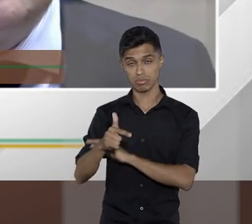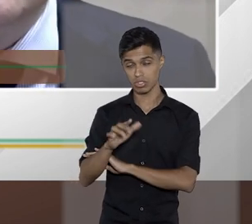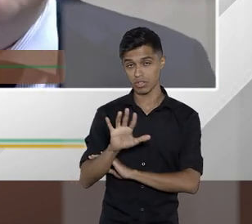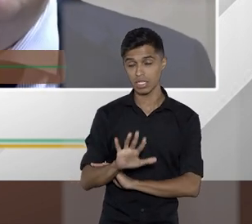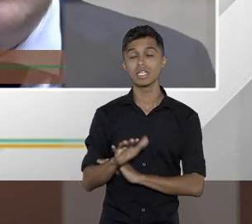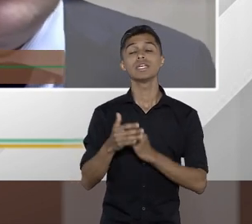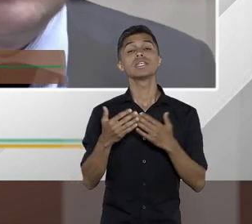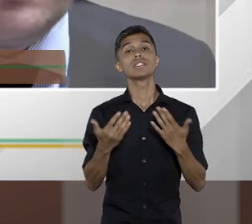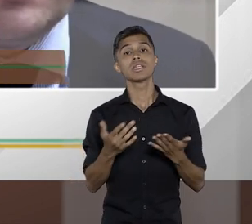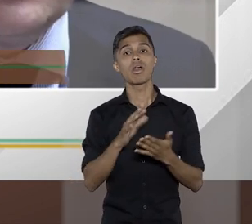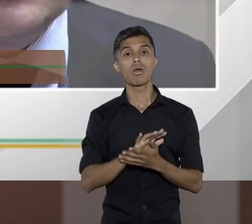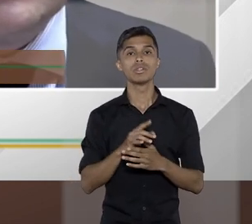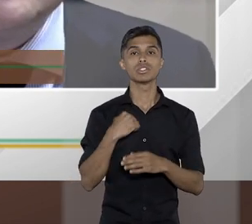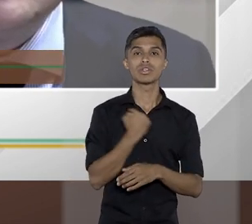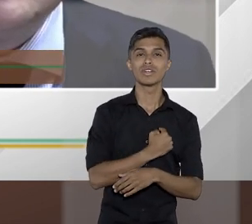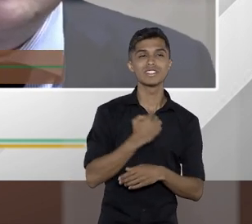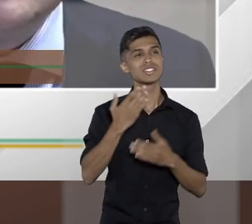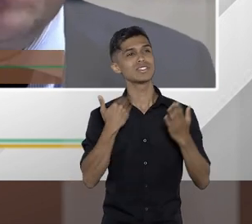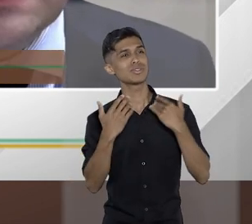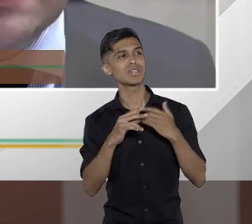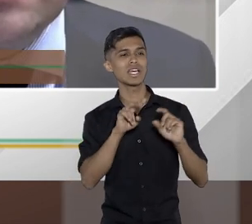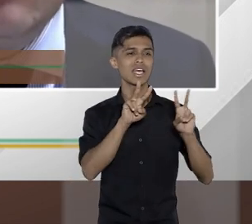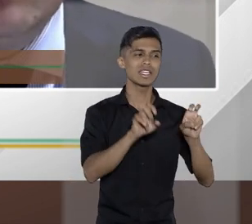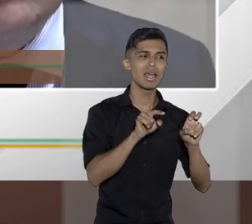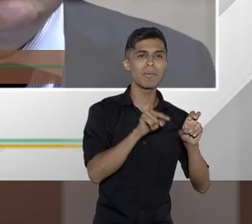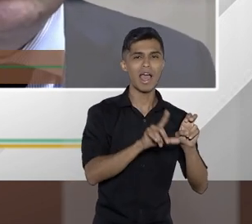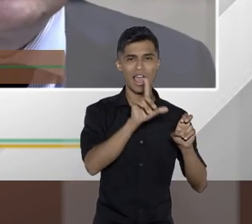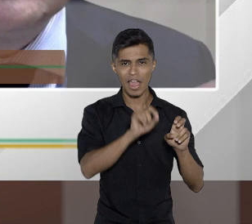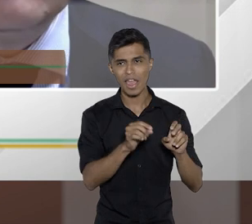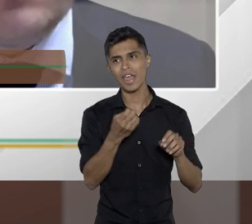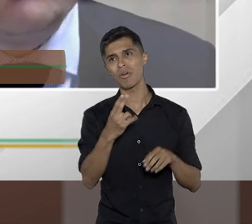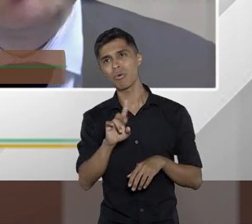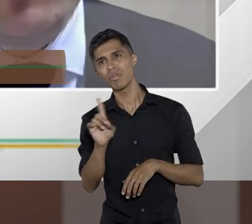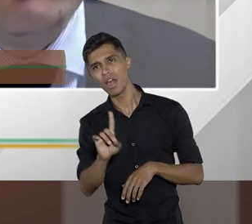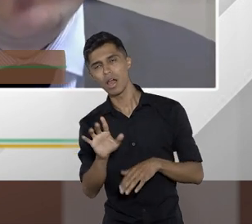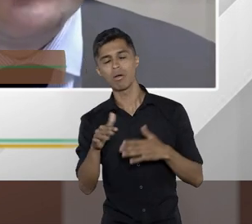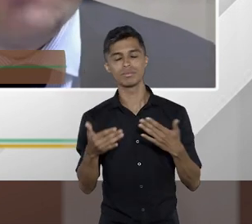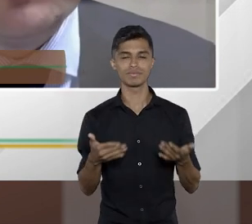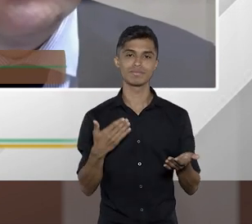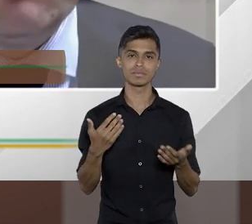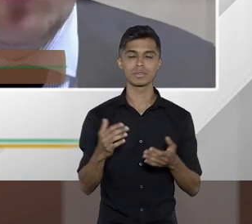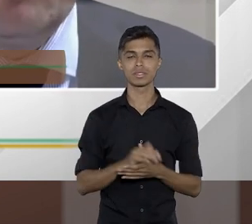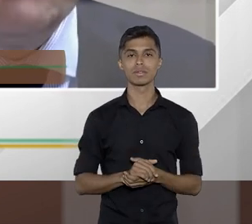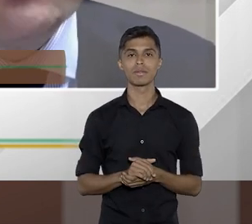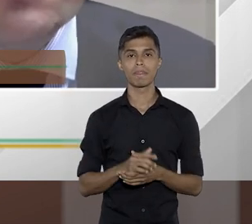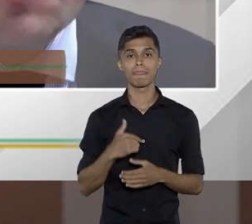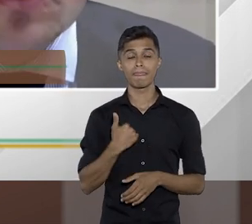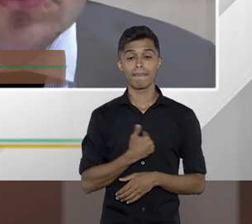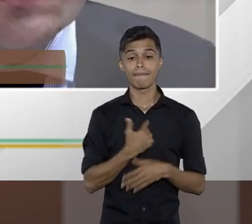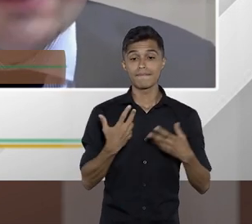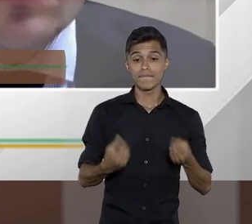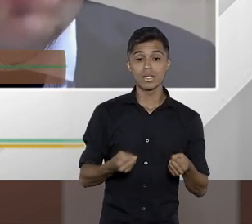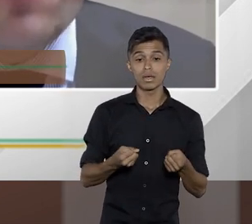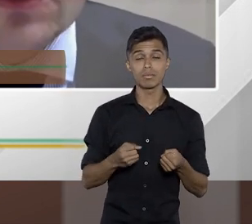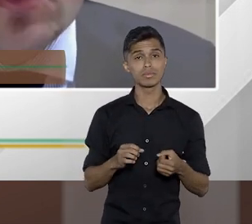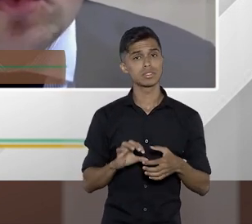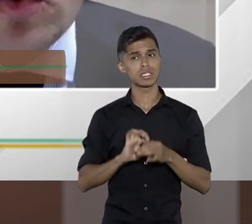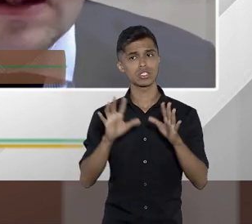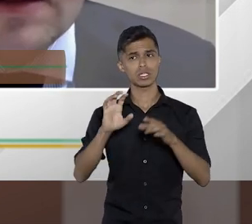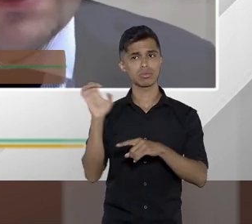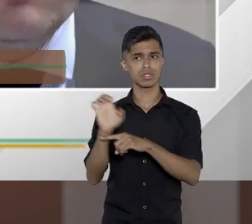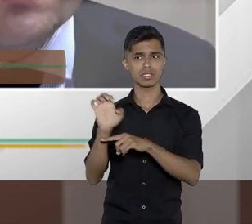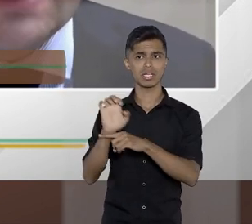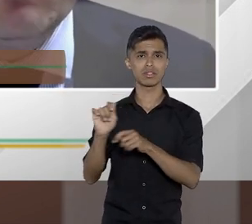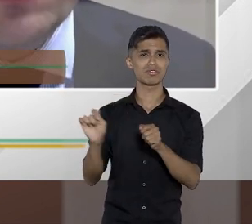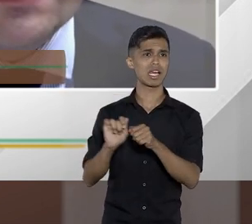é e também naquela questão que muitos dizem vamos confrontar por exemplo ou permitirmos que o estado faça